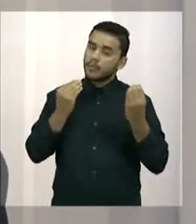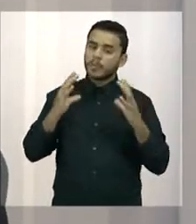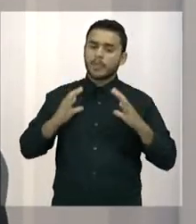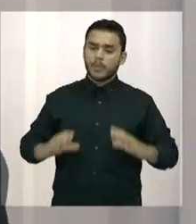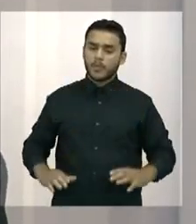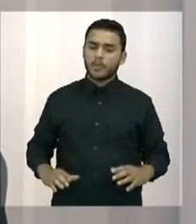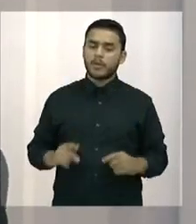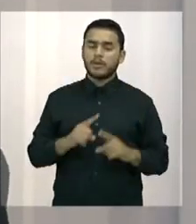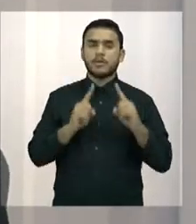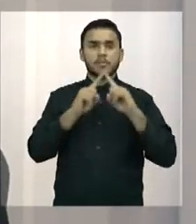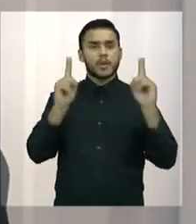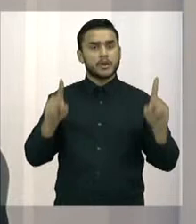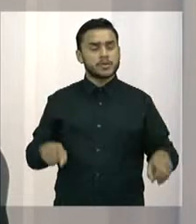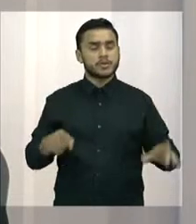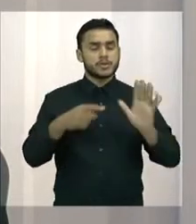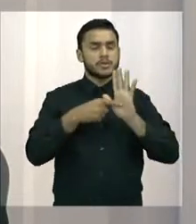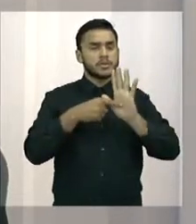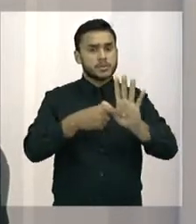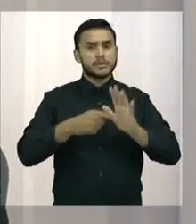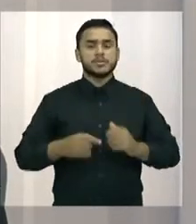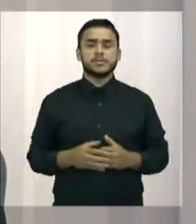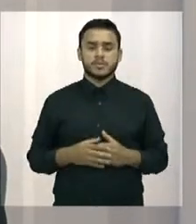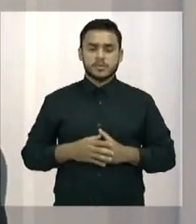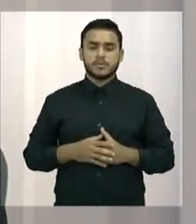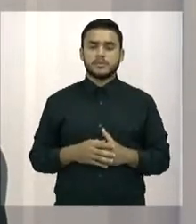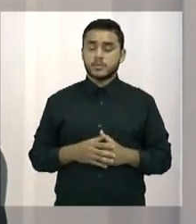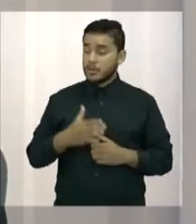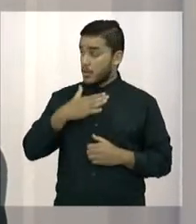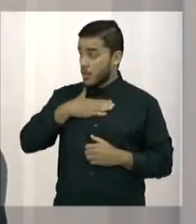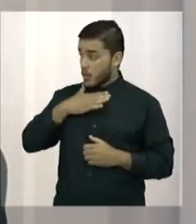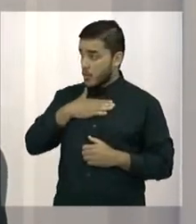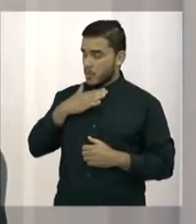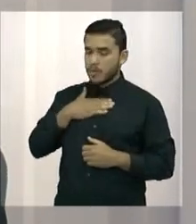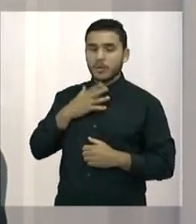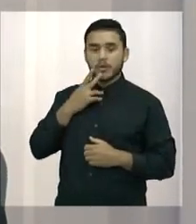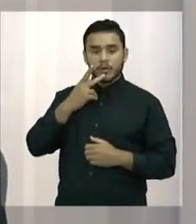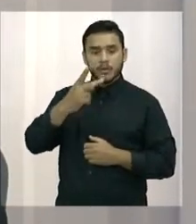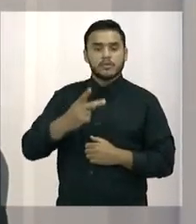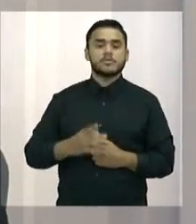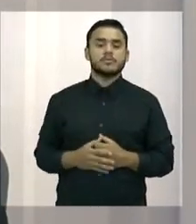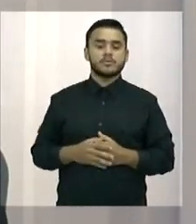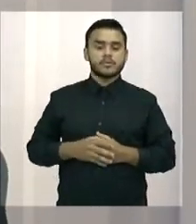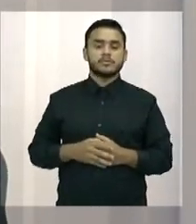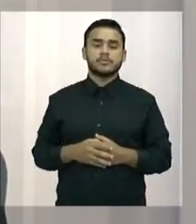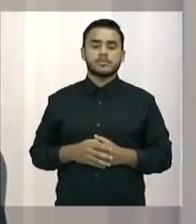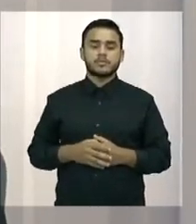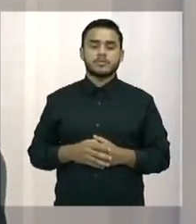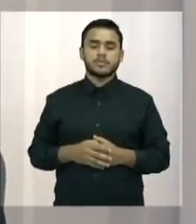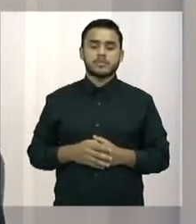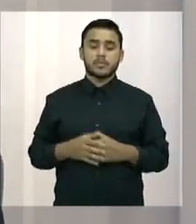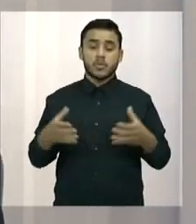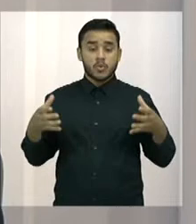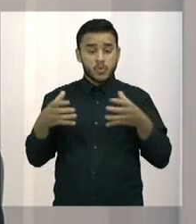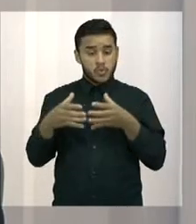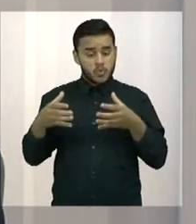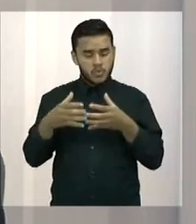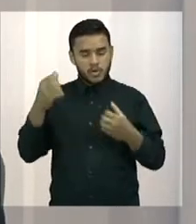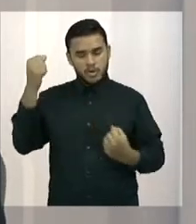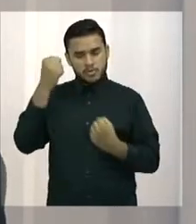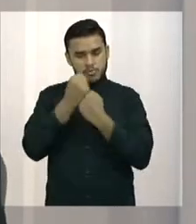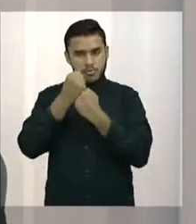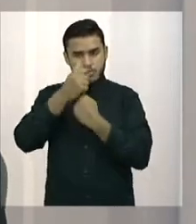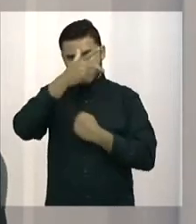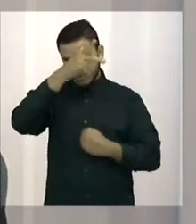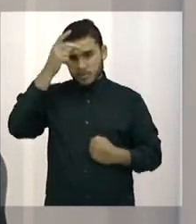apresentar projeto. No meu caso, eu sempre digo, sou do bloco de sustentação do prefeito,